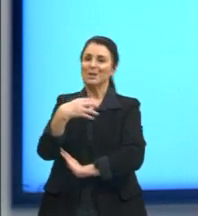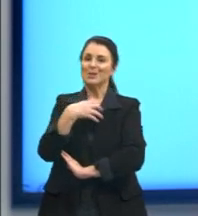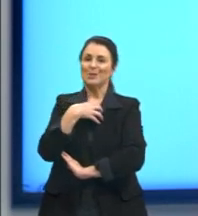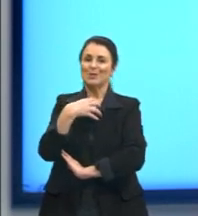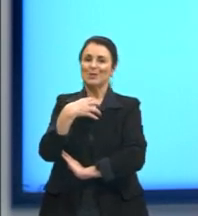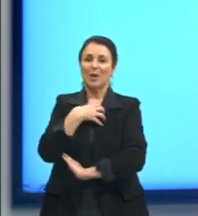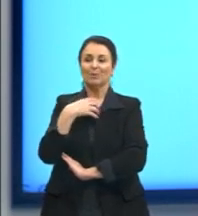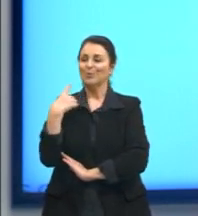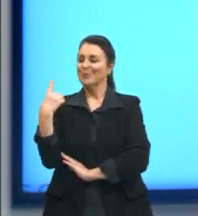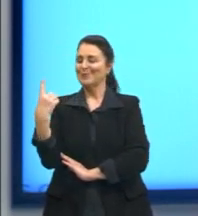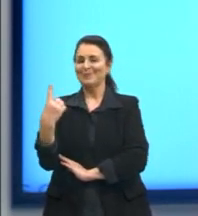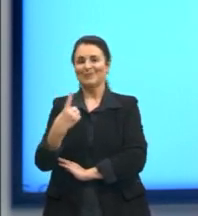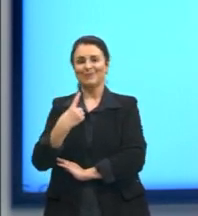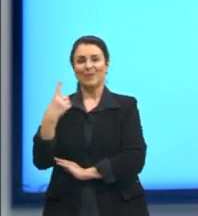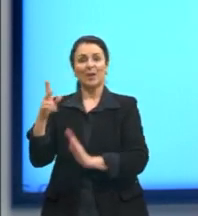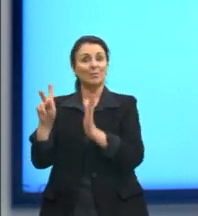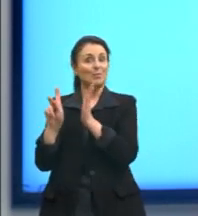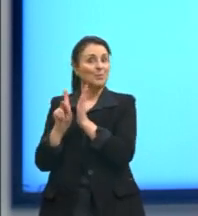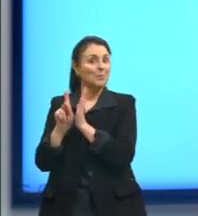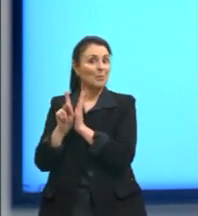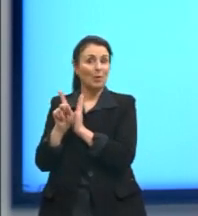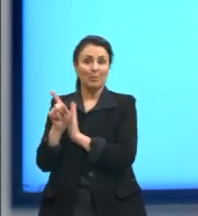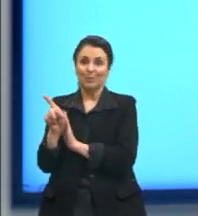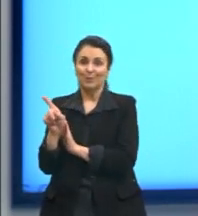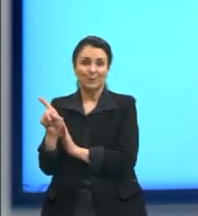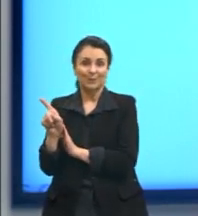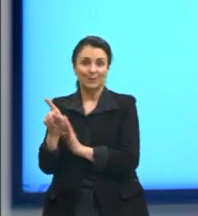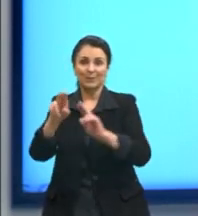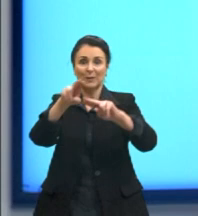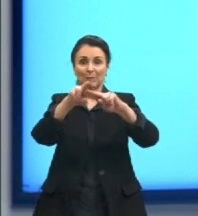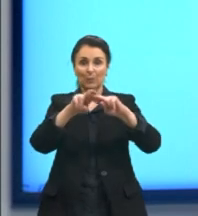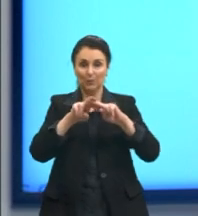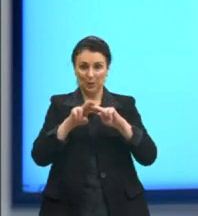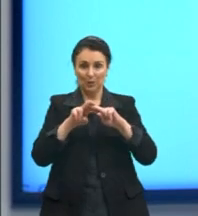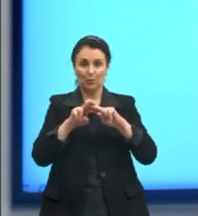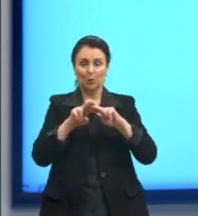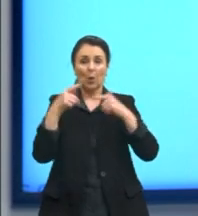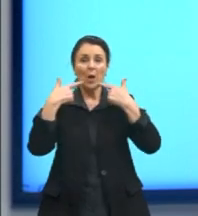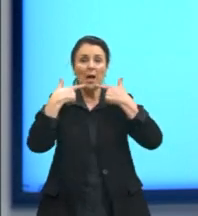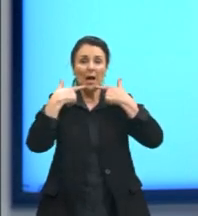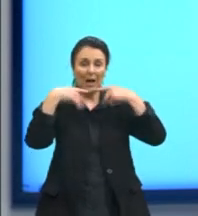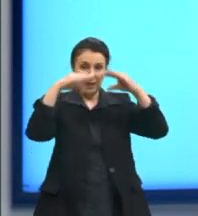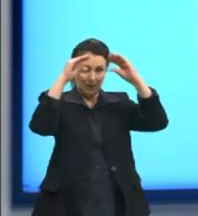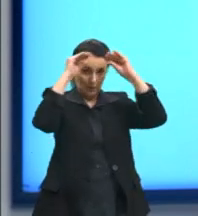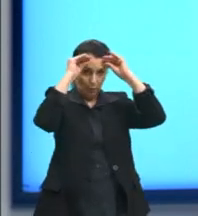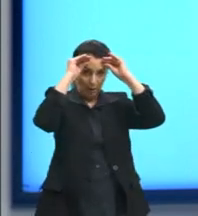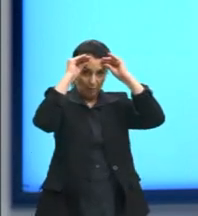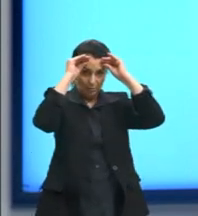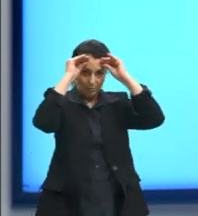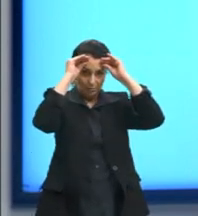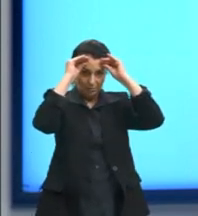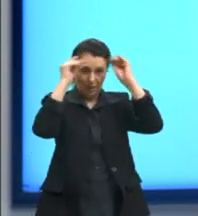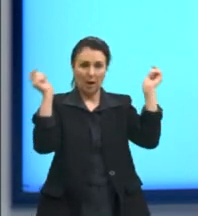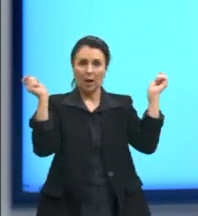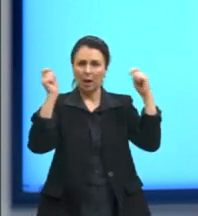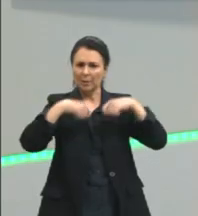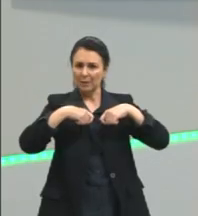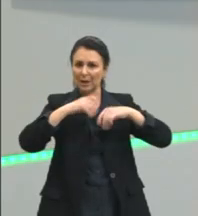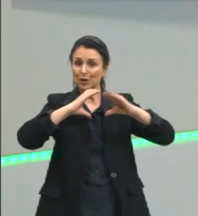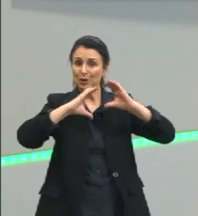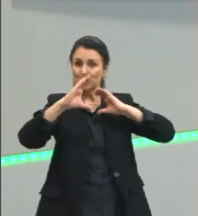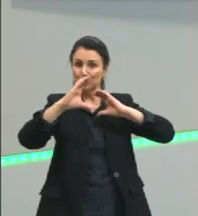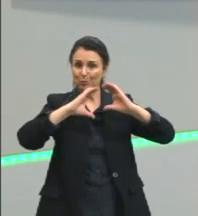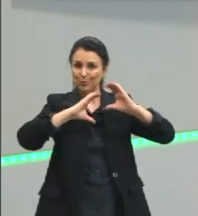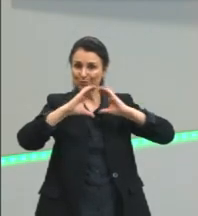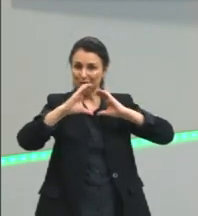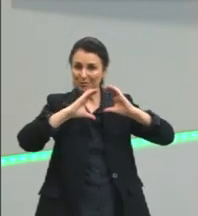individual. Por isso, gente, que a gente fala que a linguagem, essa capacidade de comunicação,